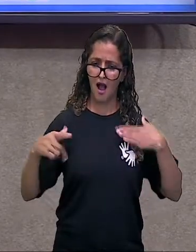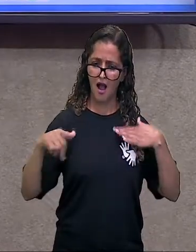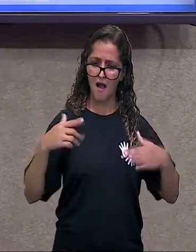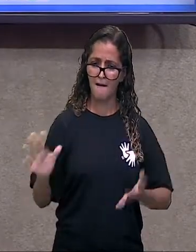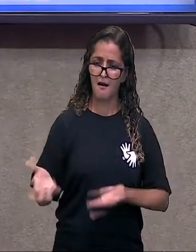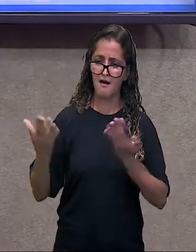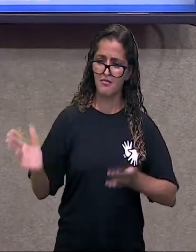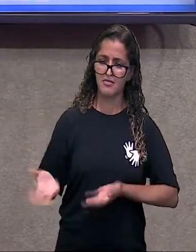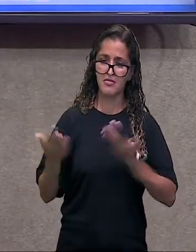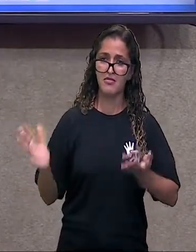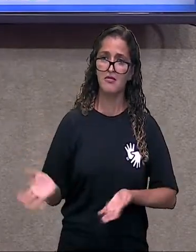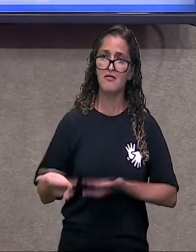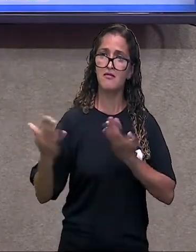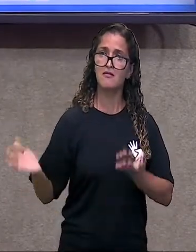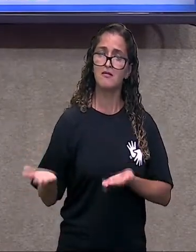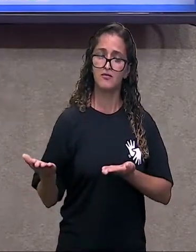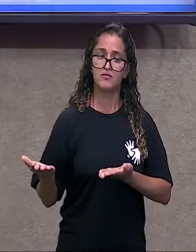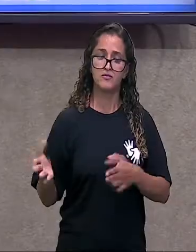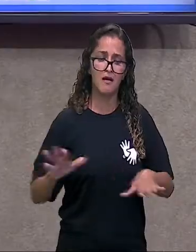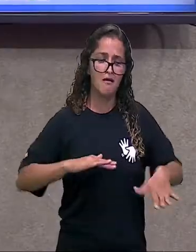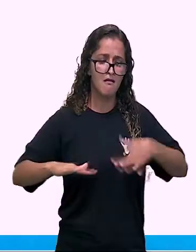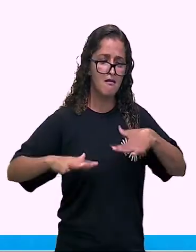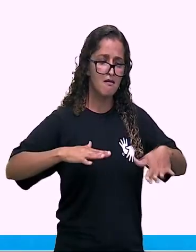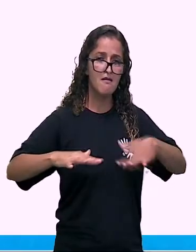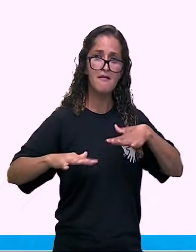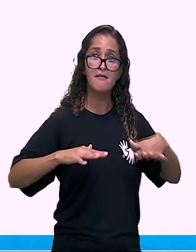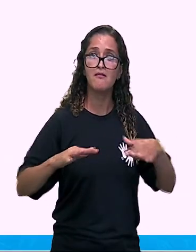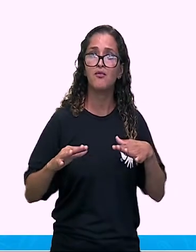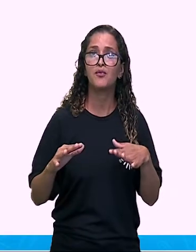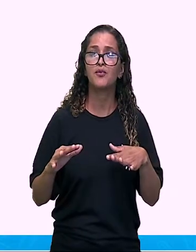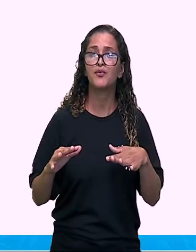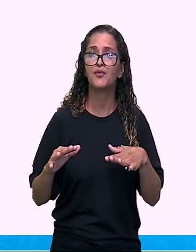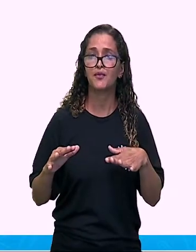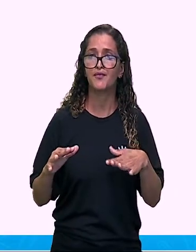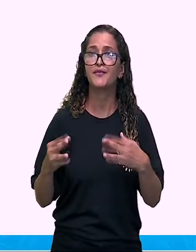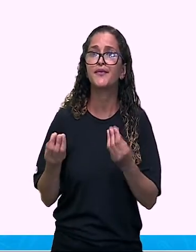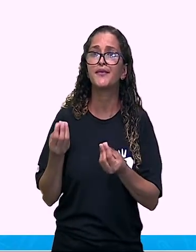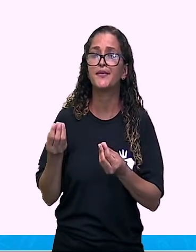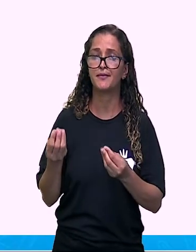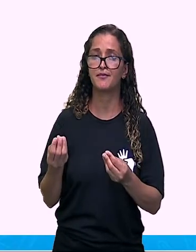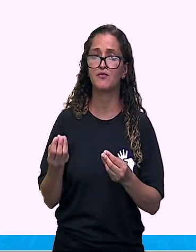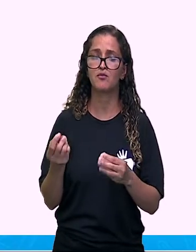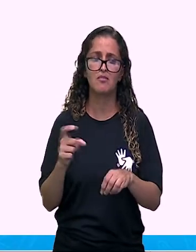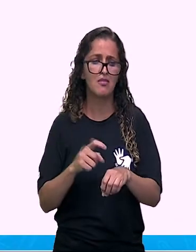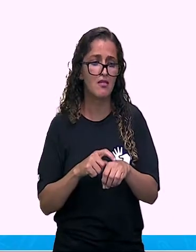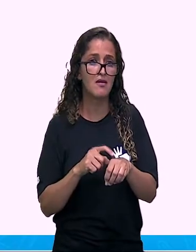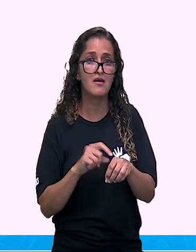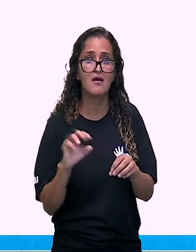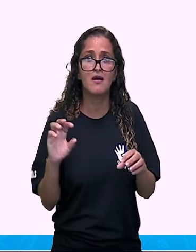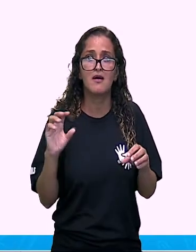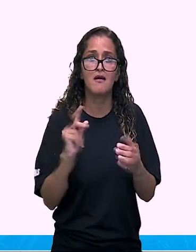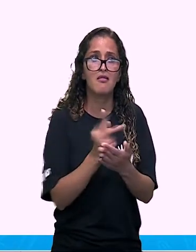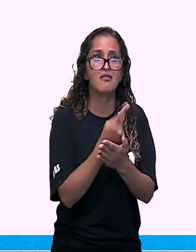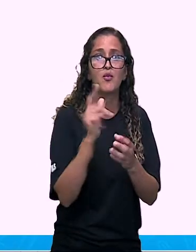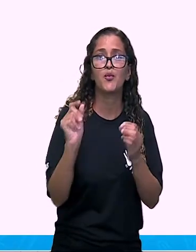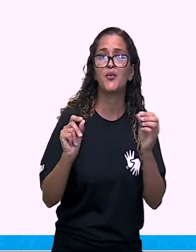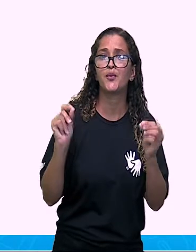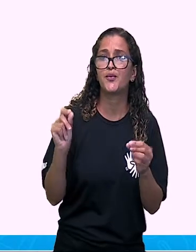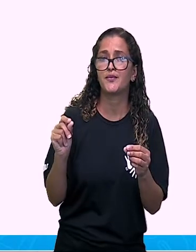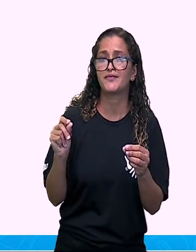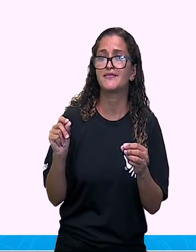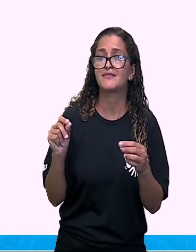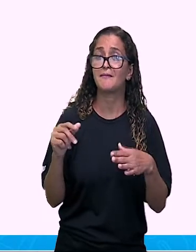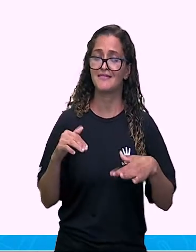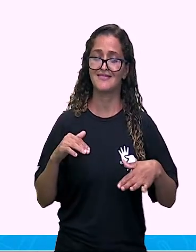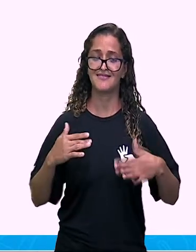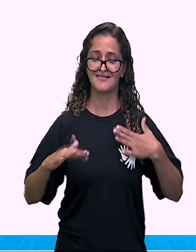Ó, reação. Reagir aos estímulos do meio que quase sempre envolve a realização de